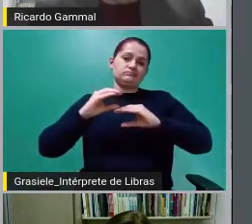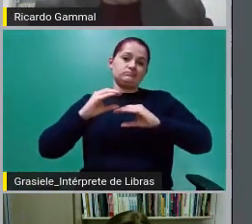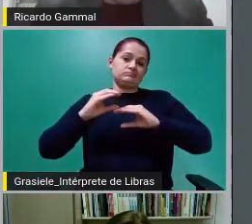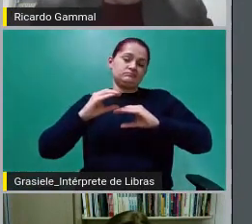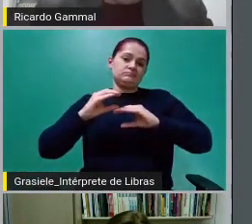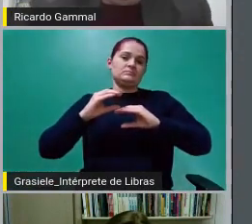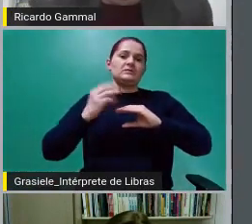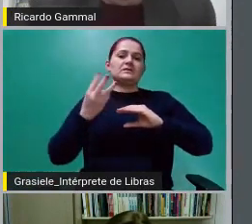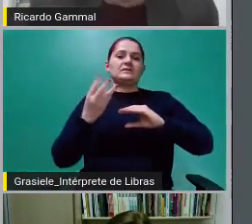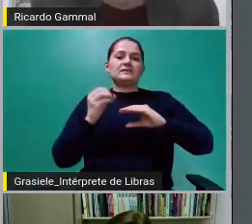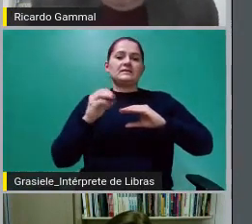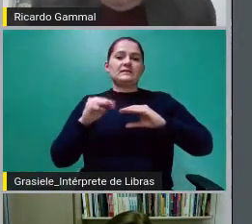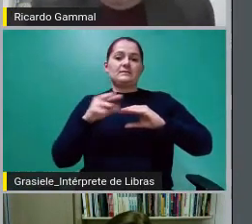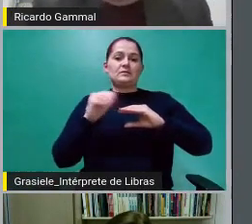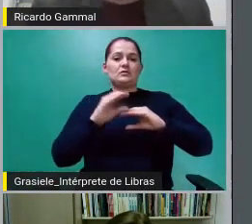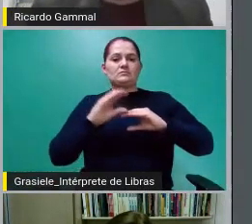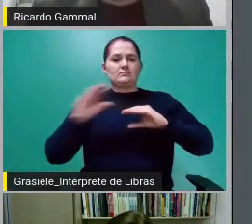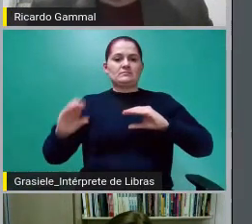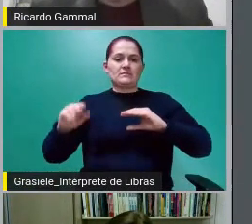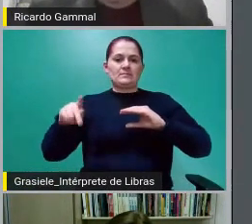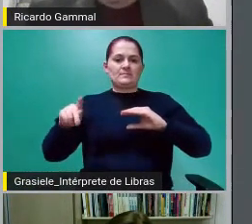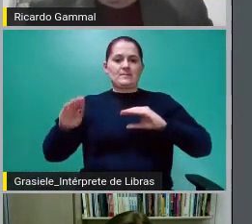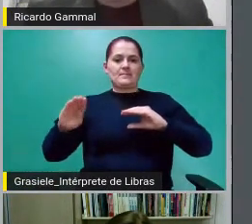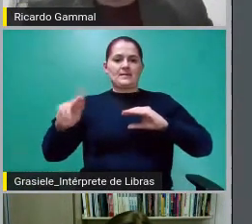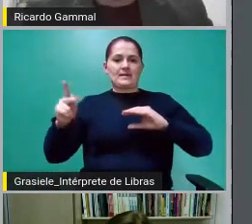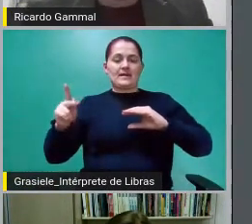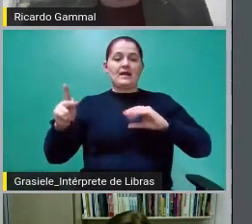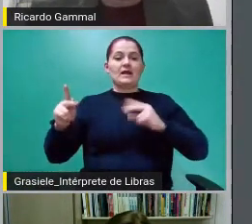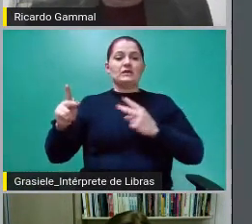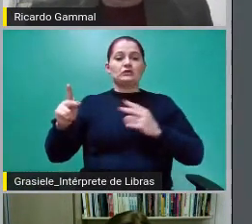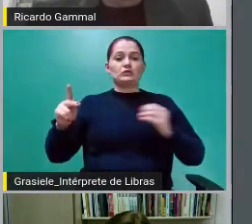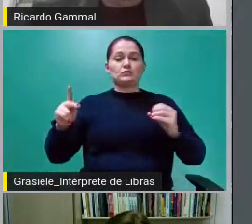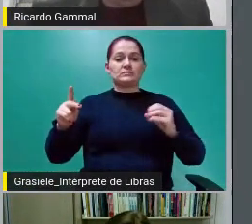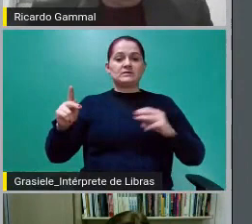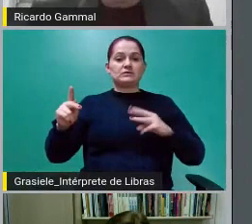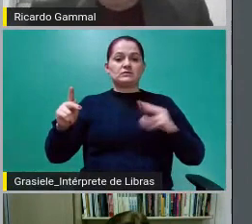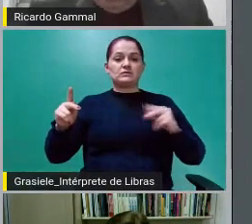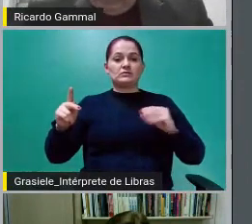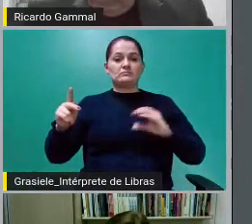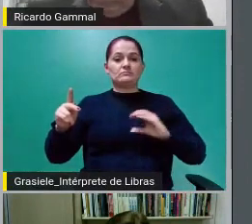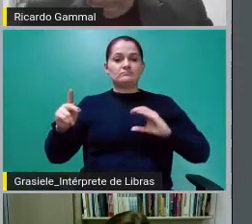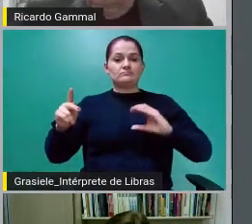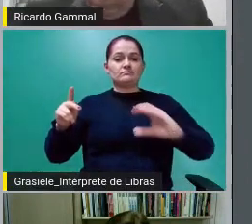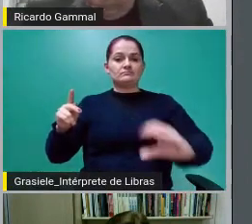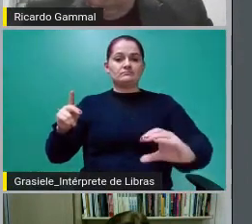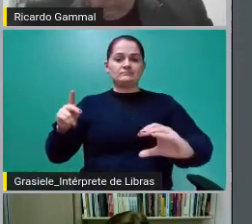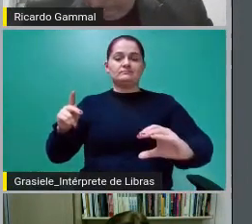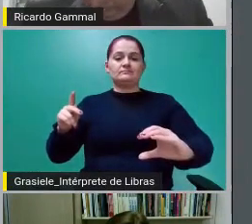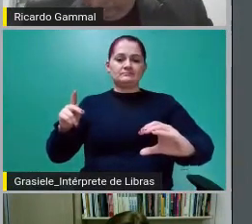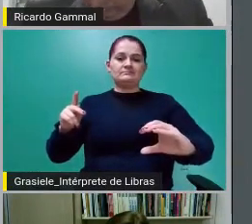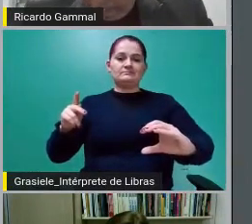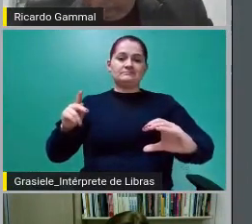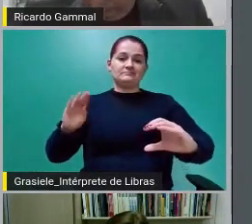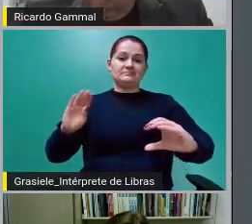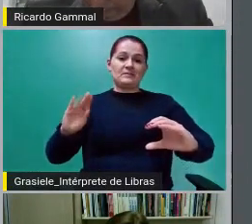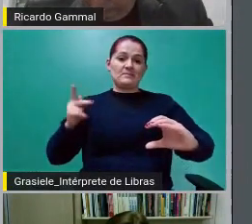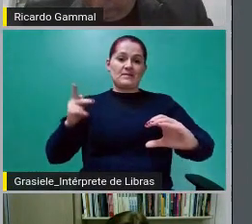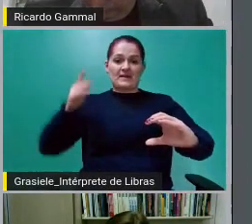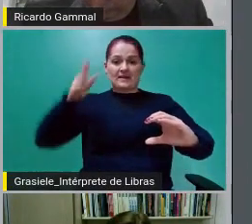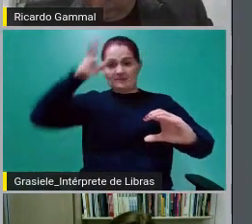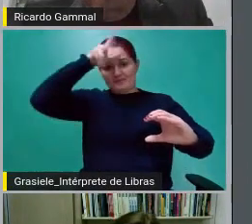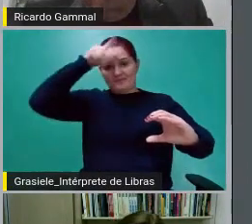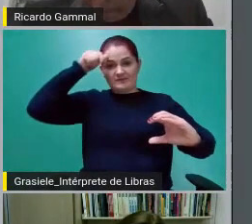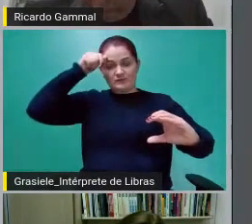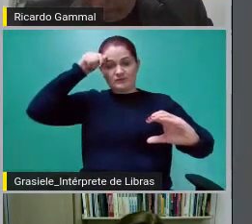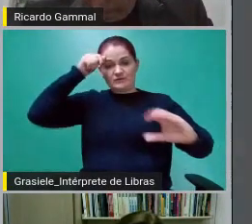aqui, 30 milhões e 200 milhões só foram repassados para o ente federado, caracterizando a